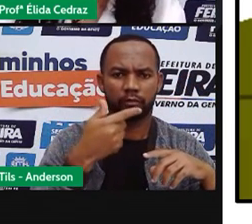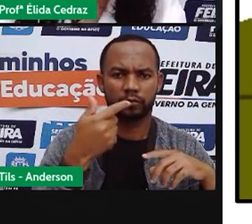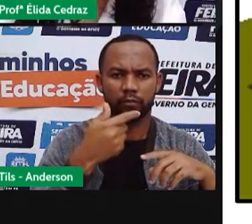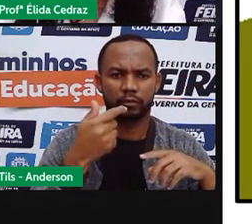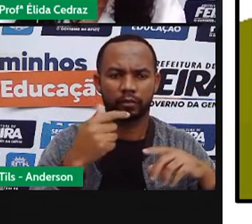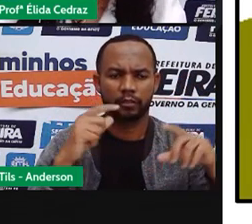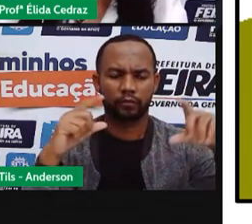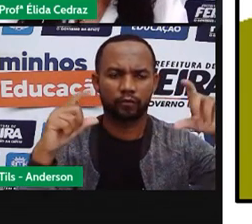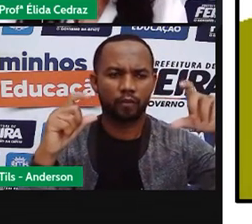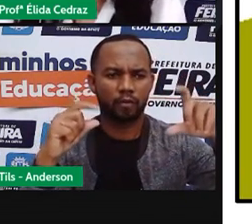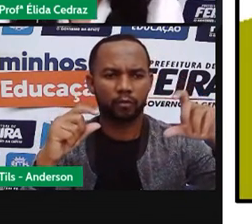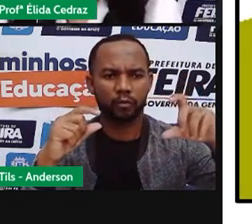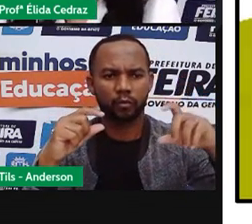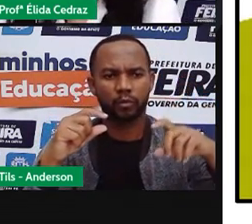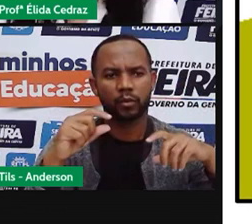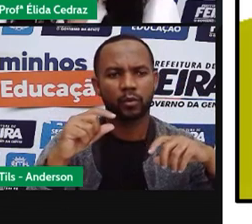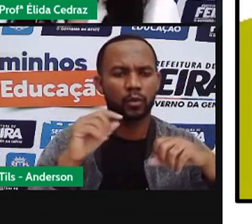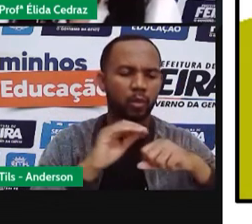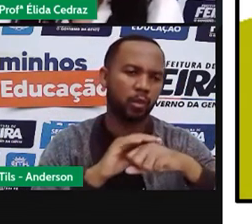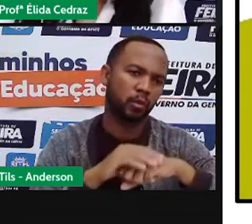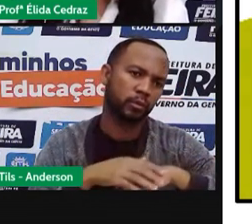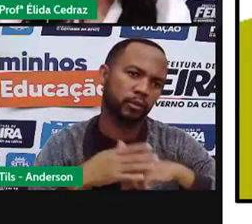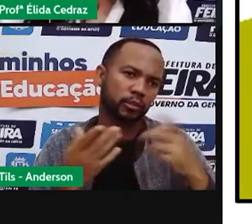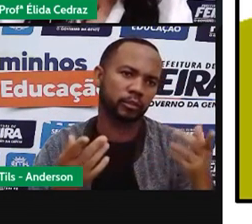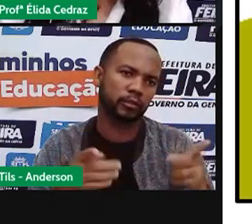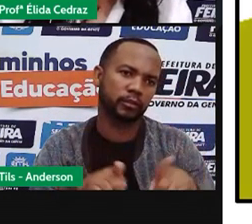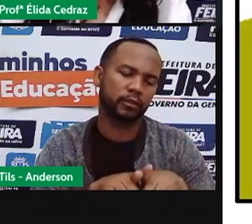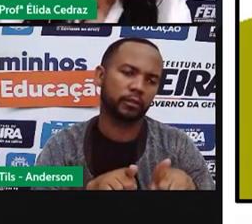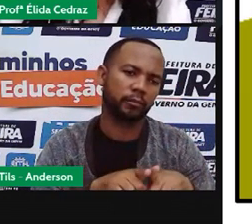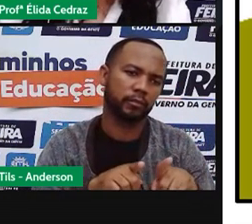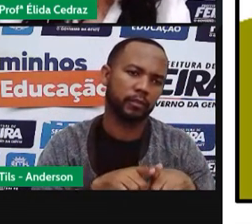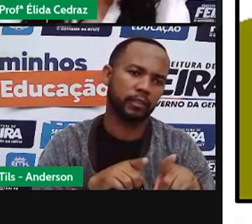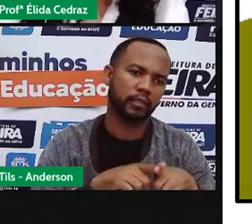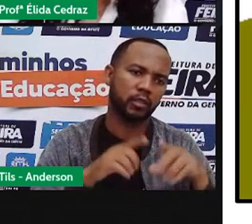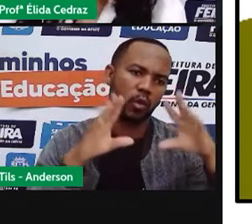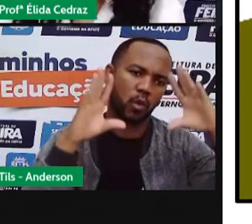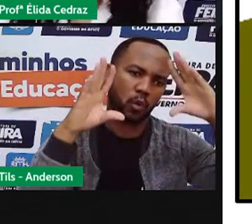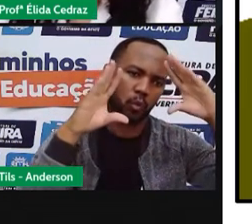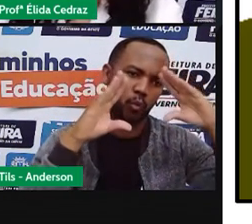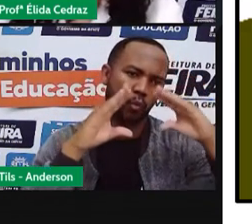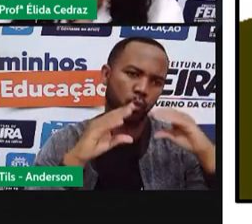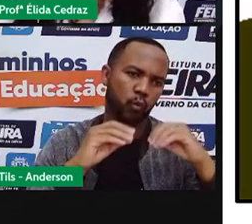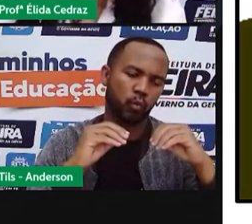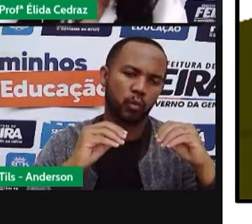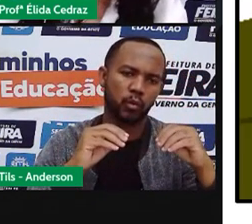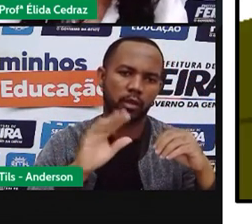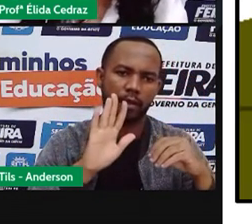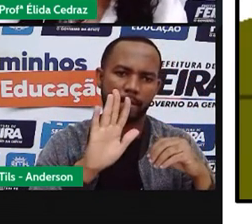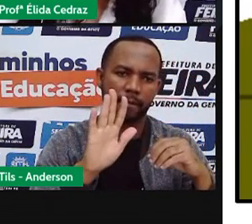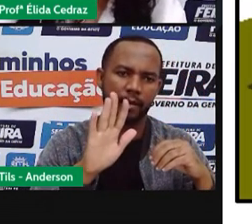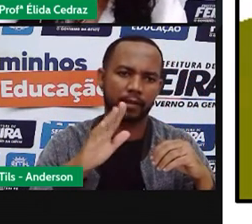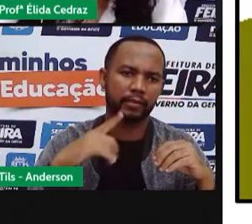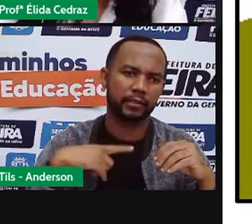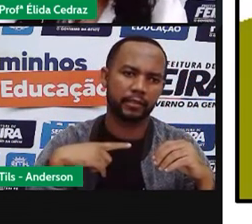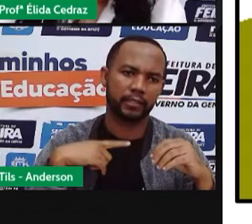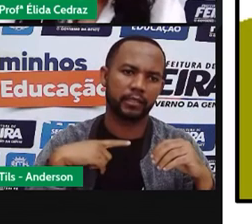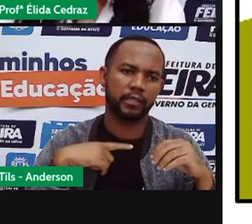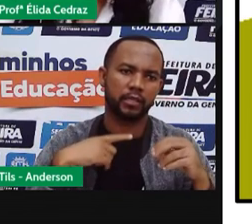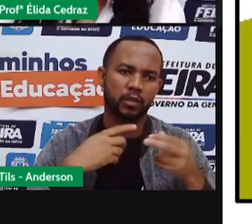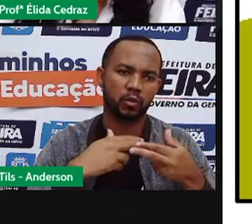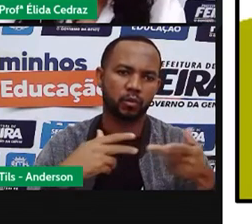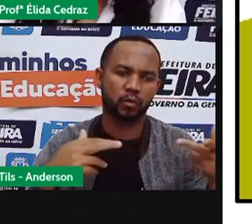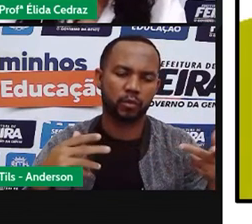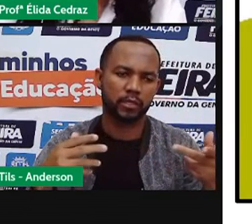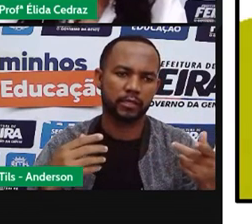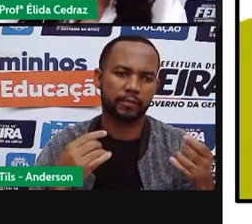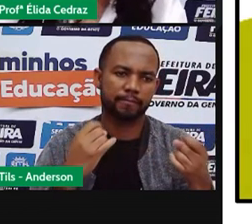é noite. Uma está clara, a outra está escura, mas existe uma coisa semelhante